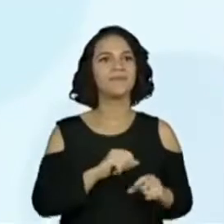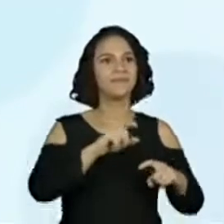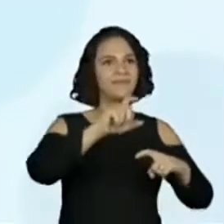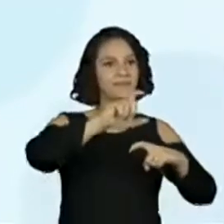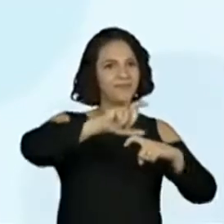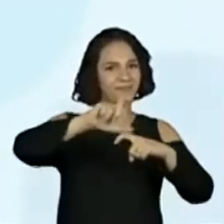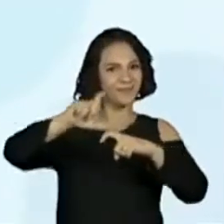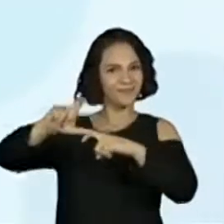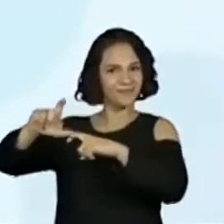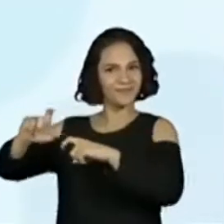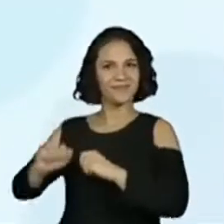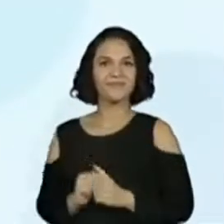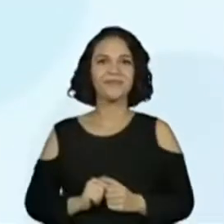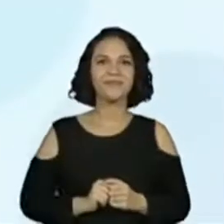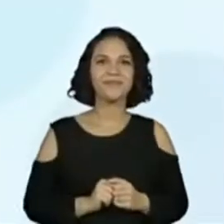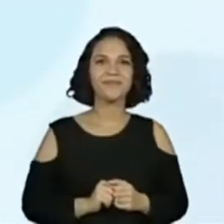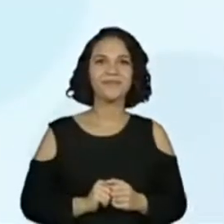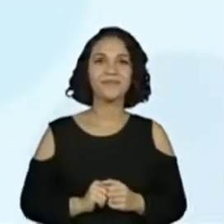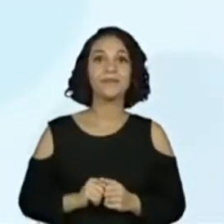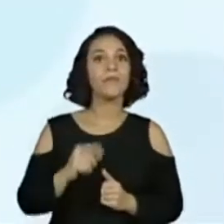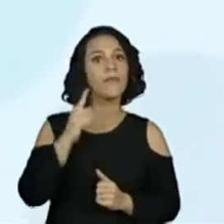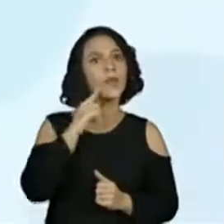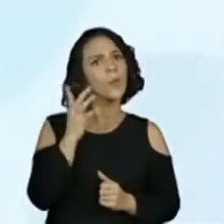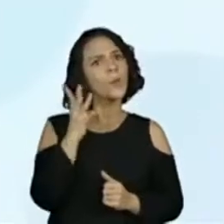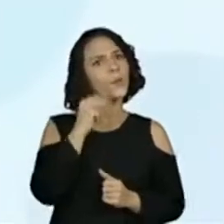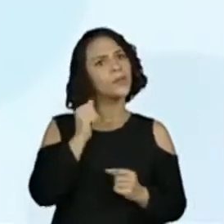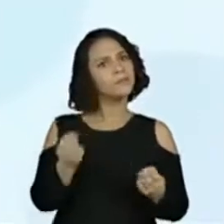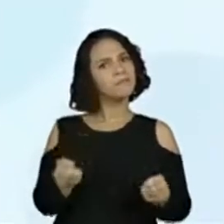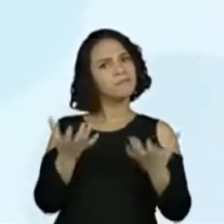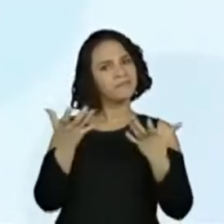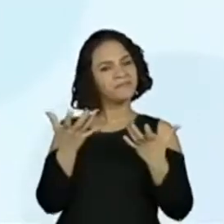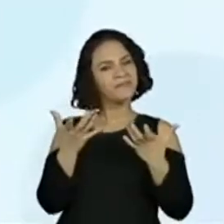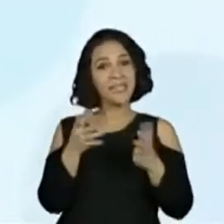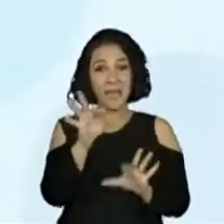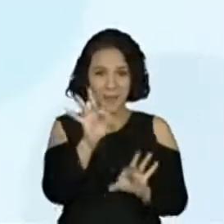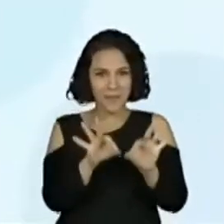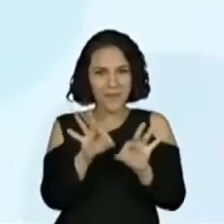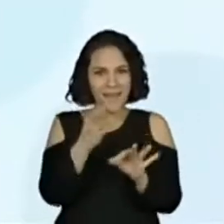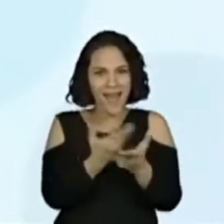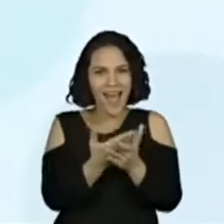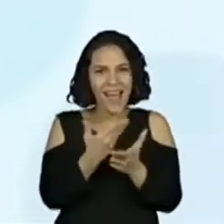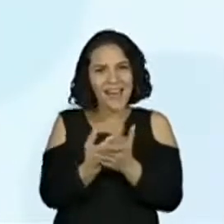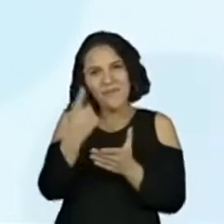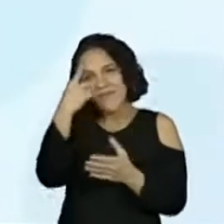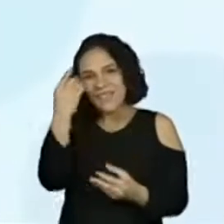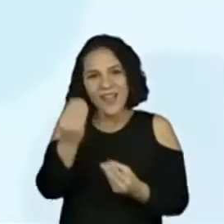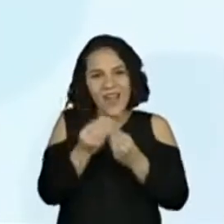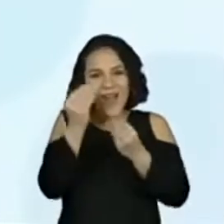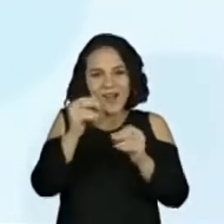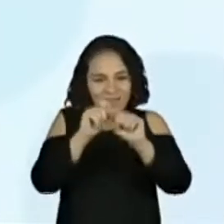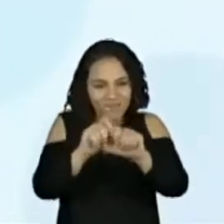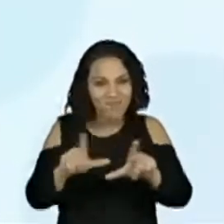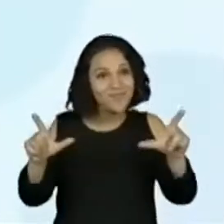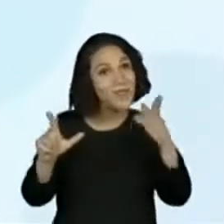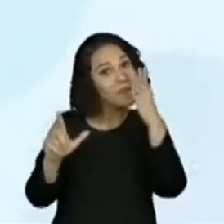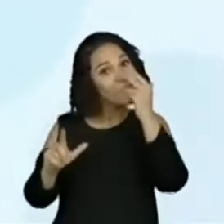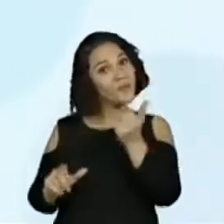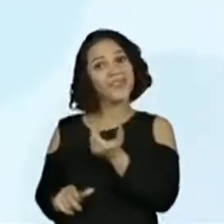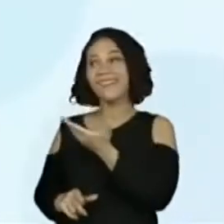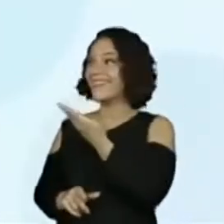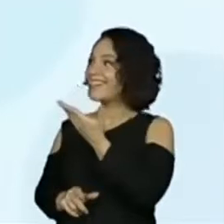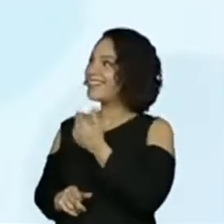Olhem lá. Vamos, olha, ficou bonito aí. A gente prepara a aula sempre pensando como vai ficar na imagem, né?